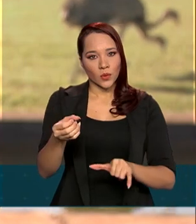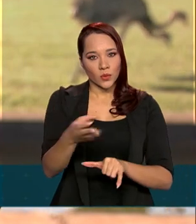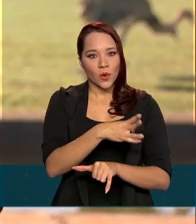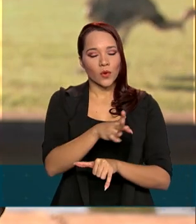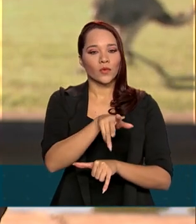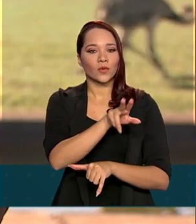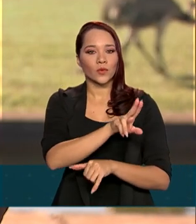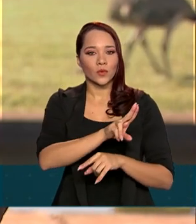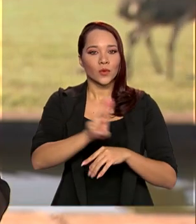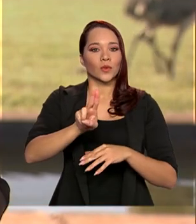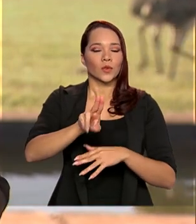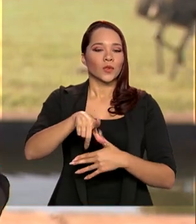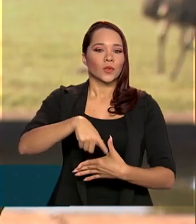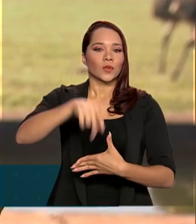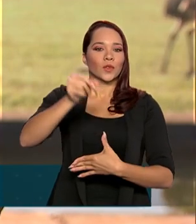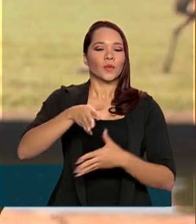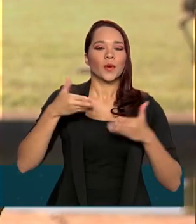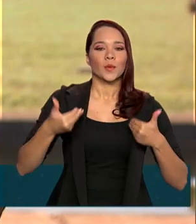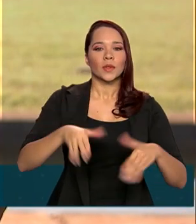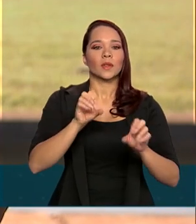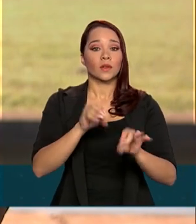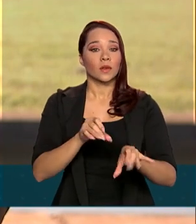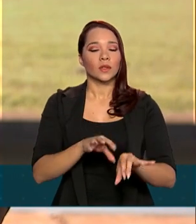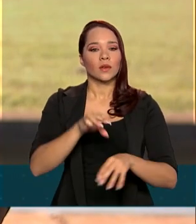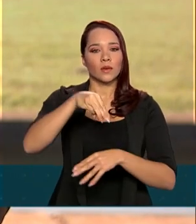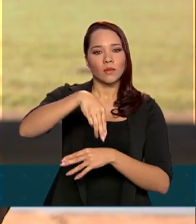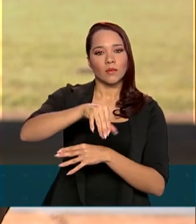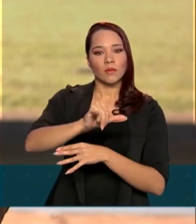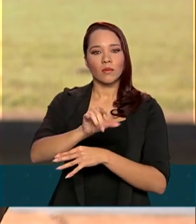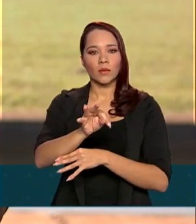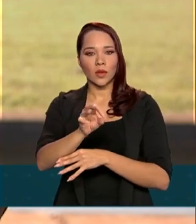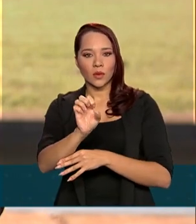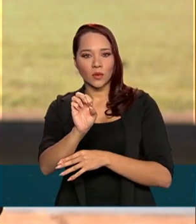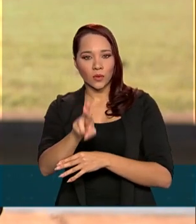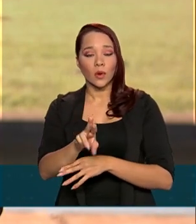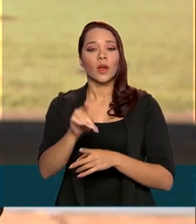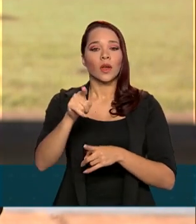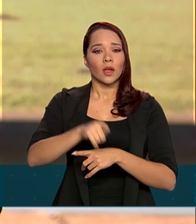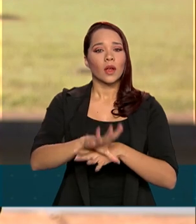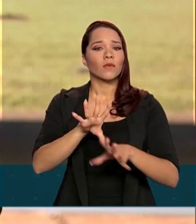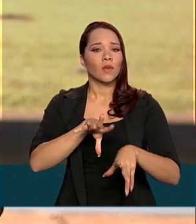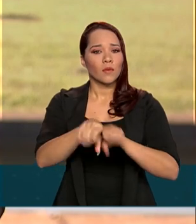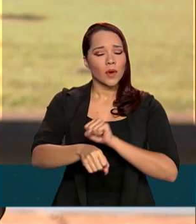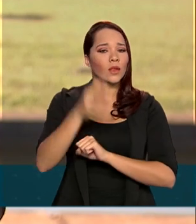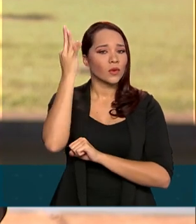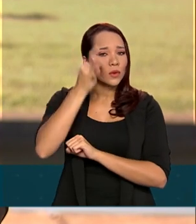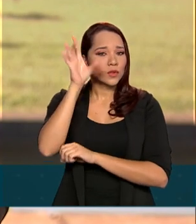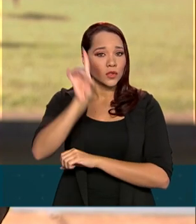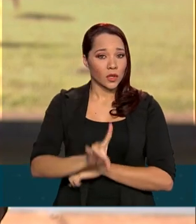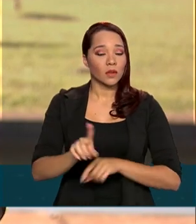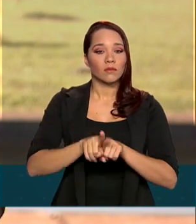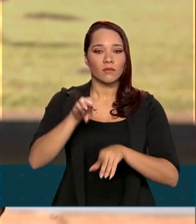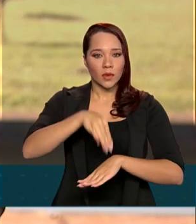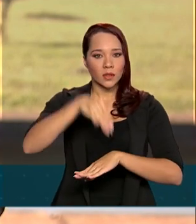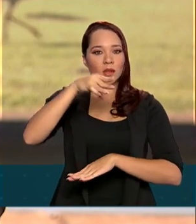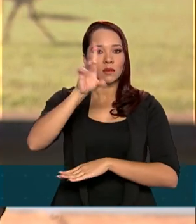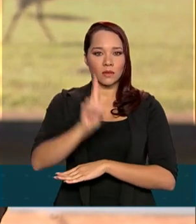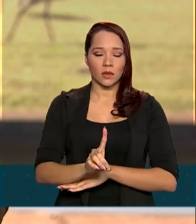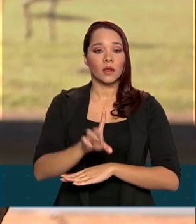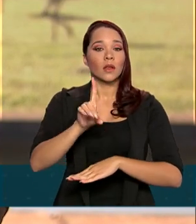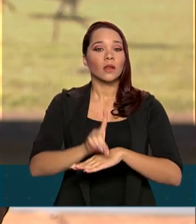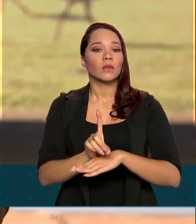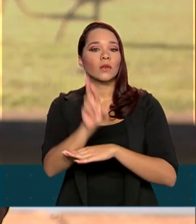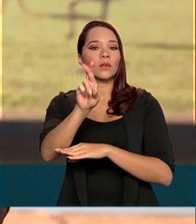para o Ministério da Educação. É o nome Milton Ribeiro. Ele é graduado em Teologia e Direito, fez mestrado em Direito e